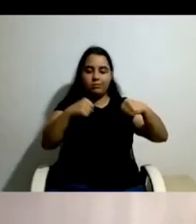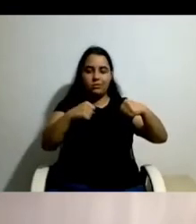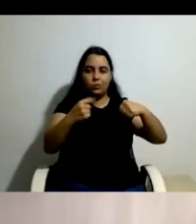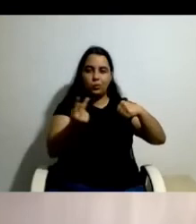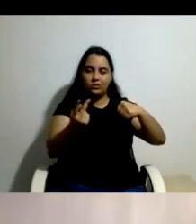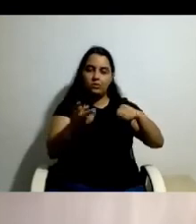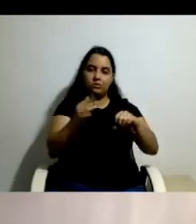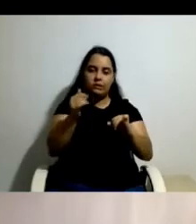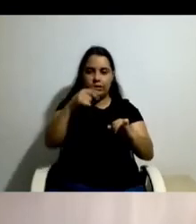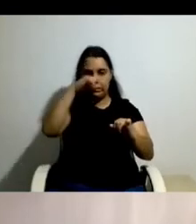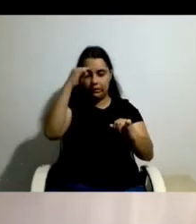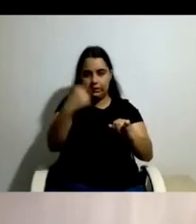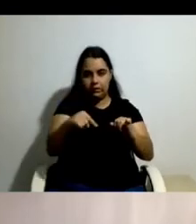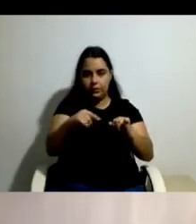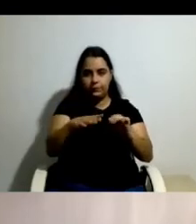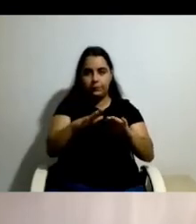funcionamento do projeto.